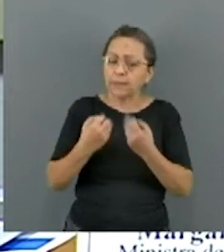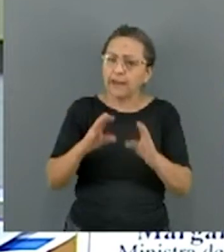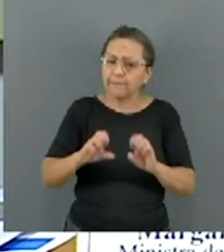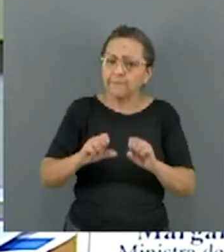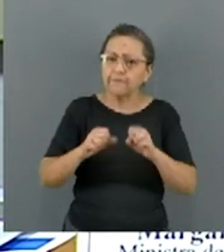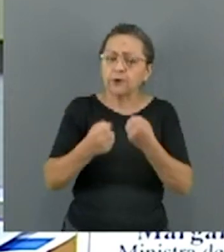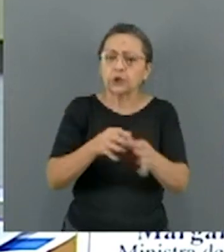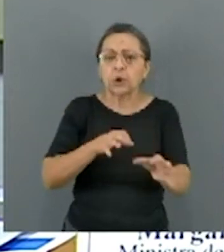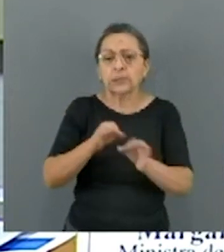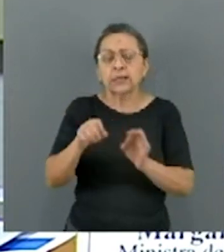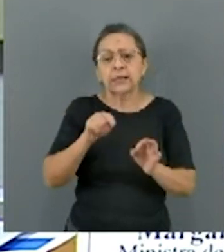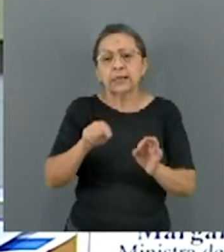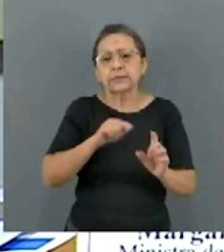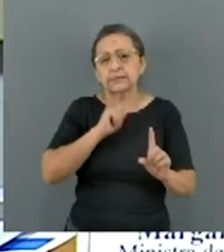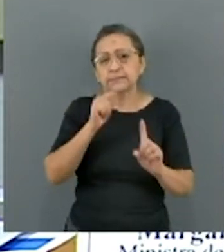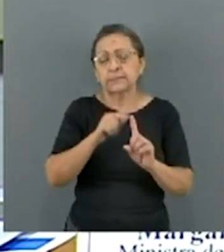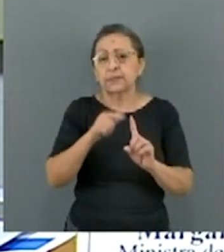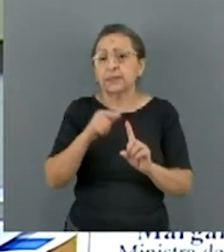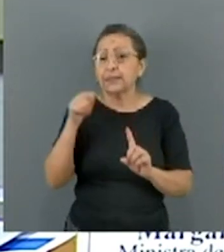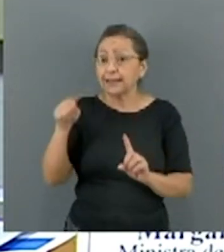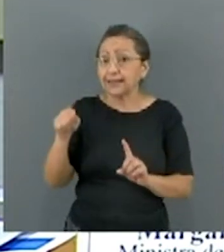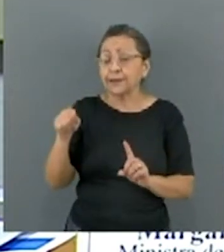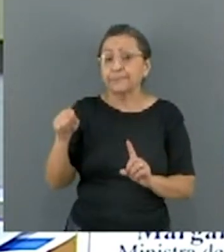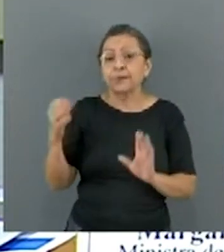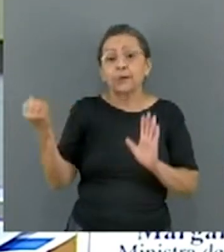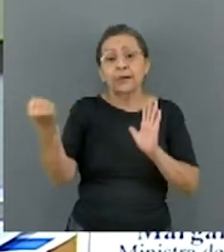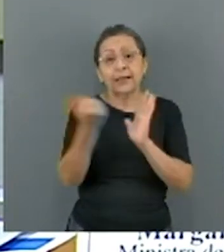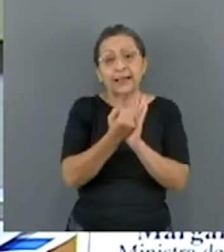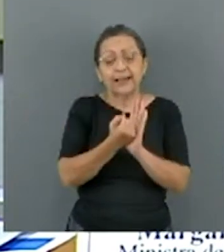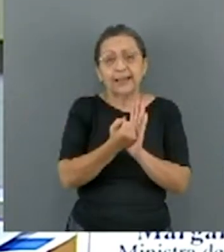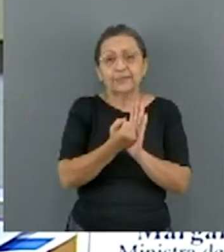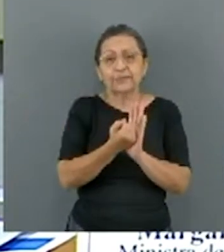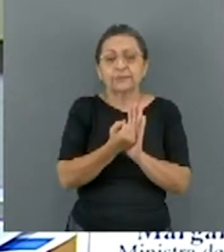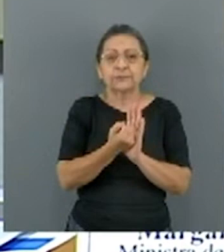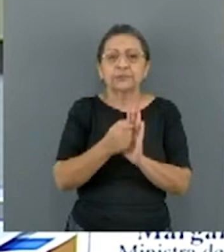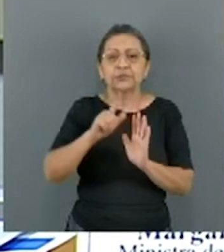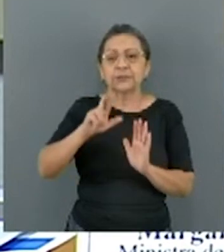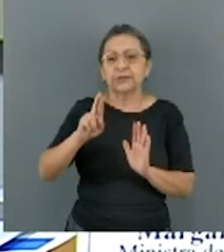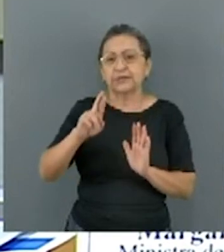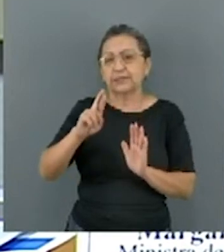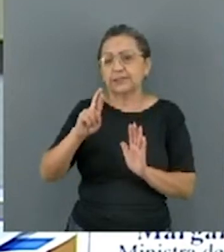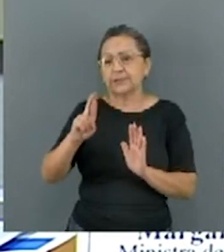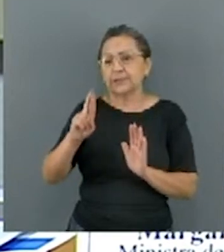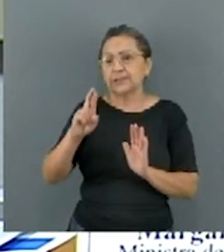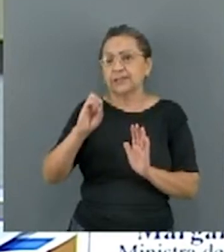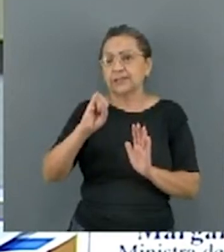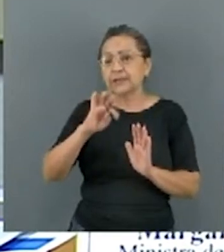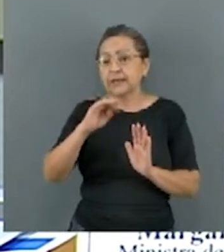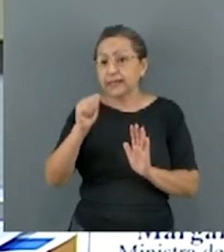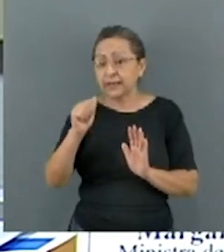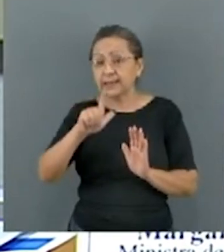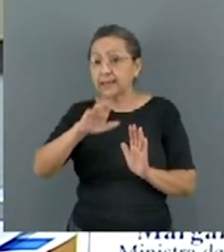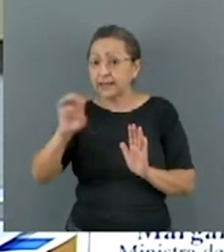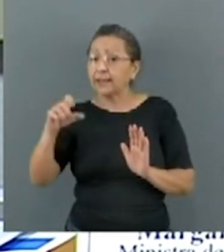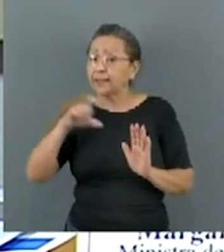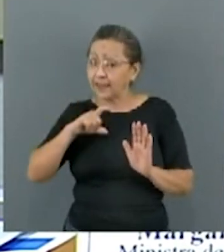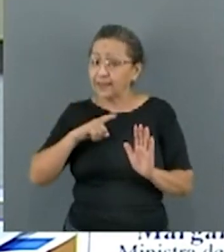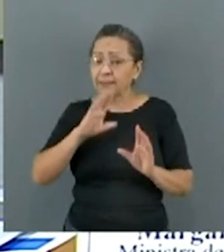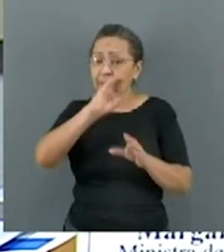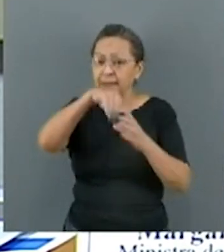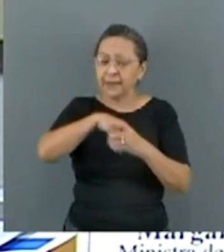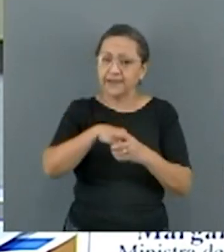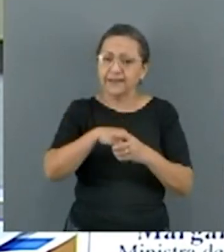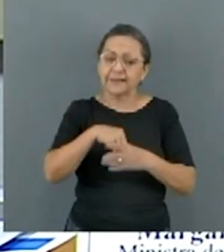é nesse sentido. E o legado de Rita Lee tem um lugar nessa construção da